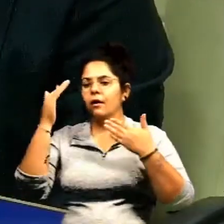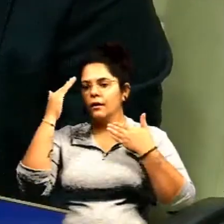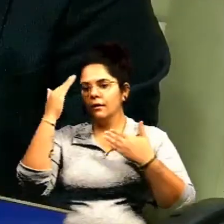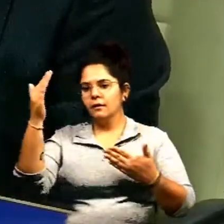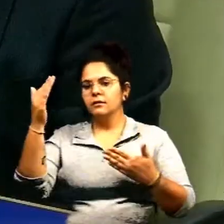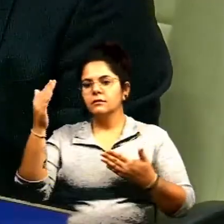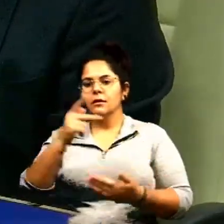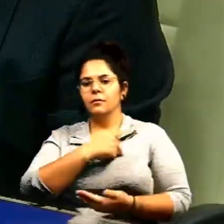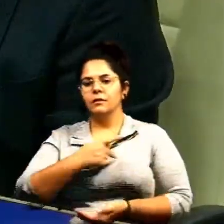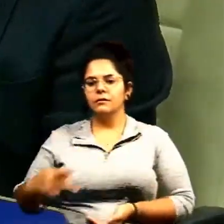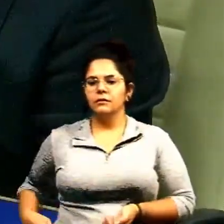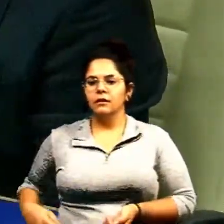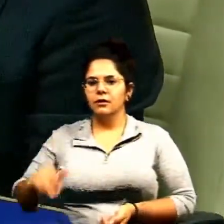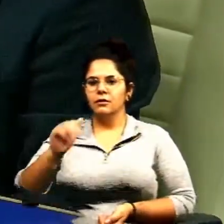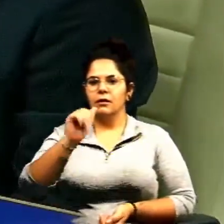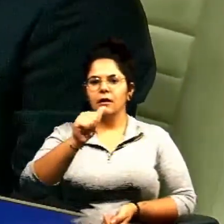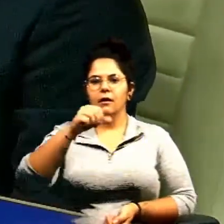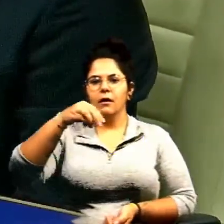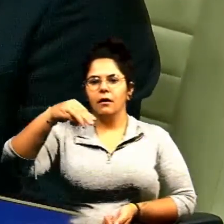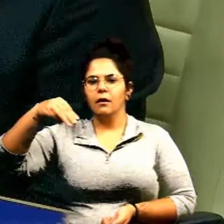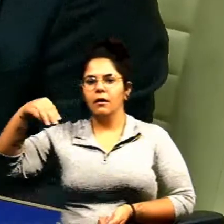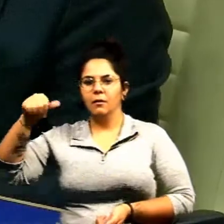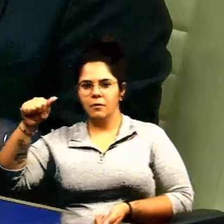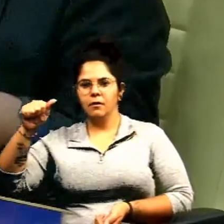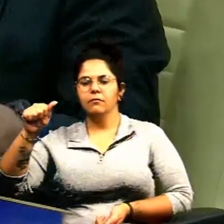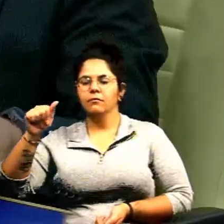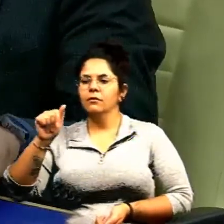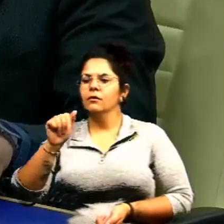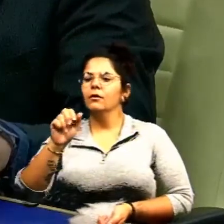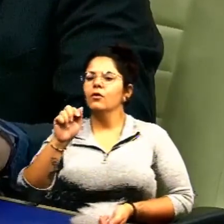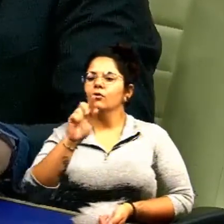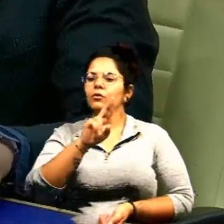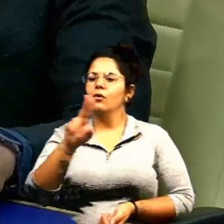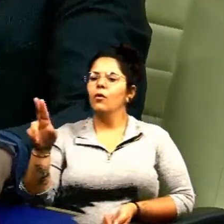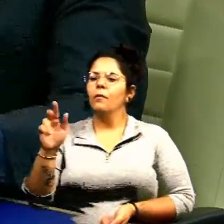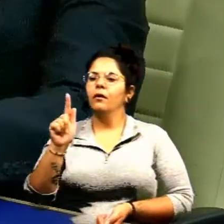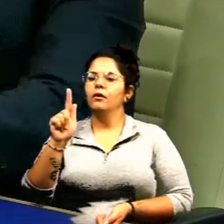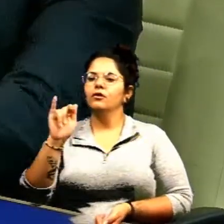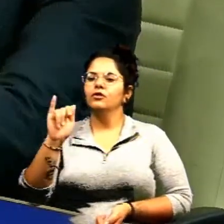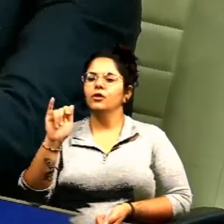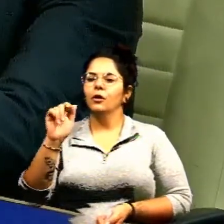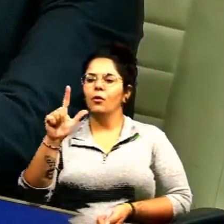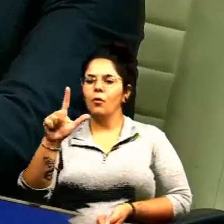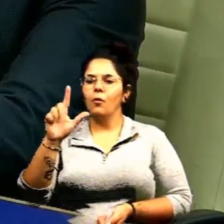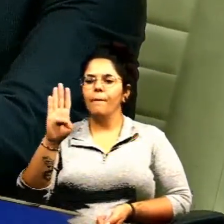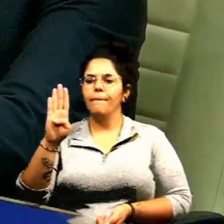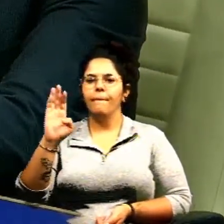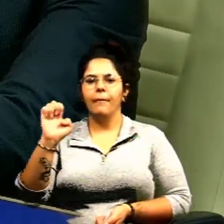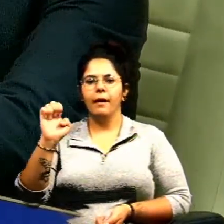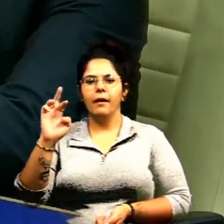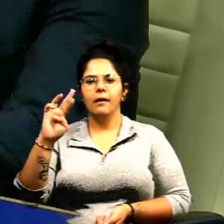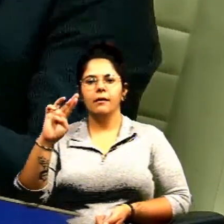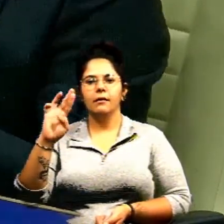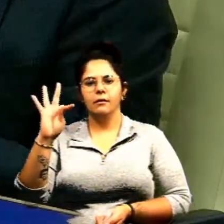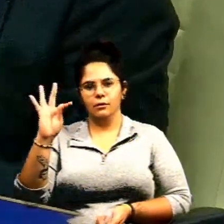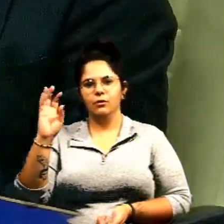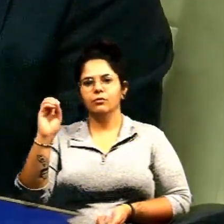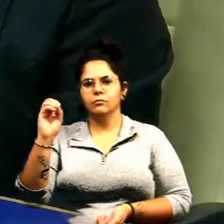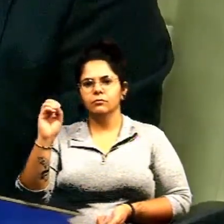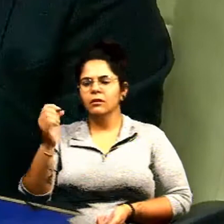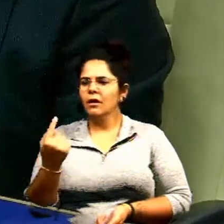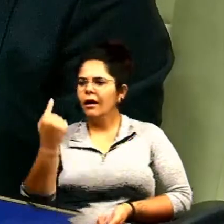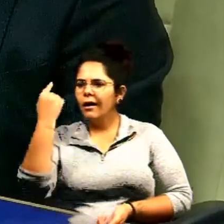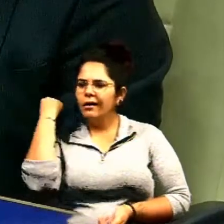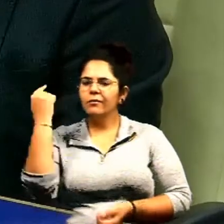presidente da AMA, doutor Gilberto e toda a equipe da AMA que nós solicitamos no ano passado uma atenção